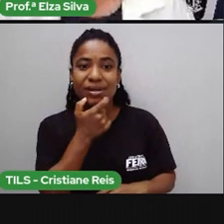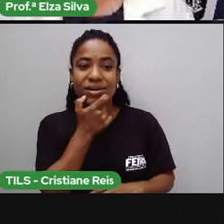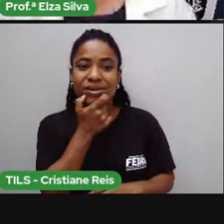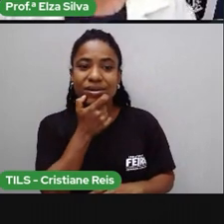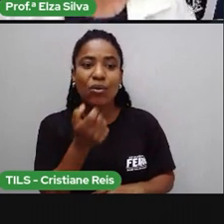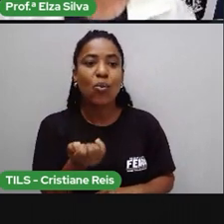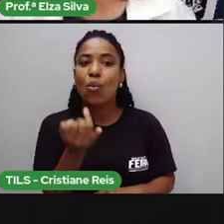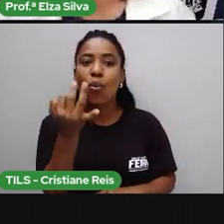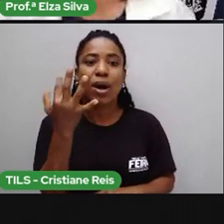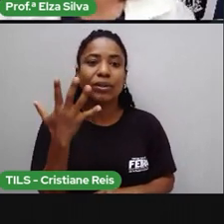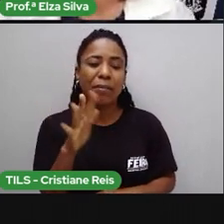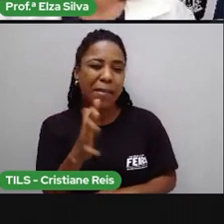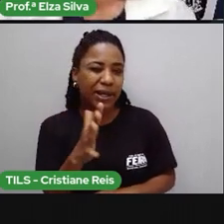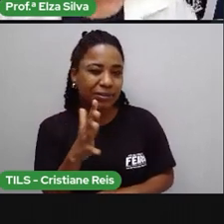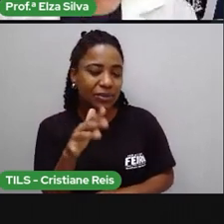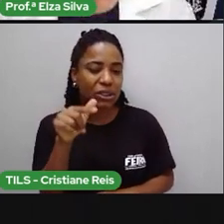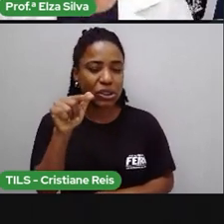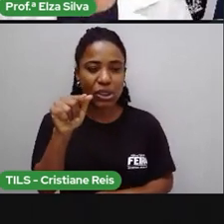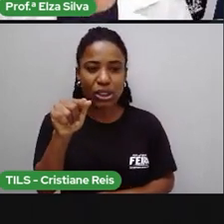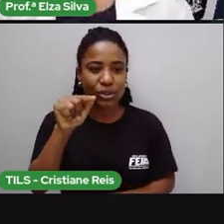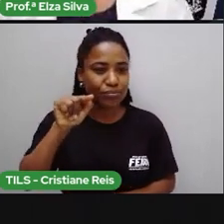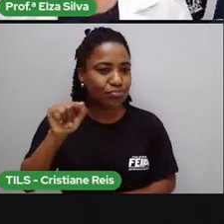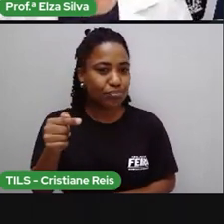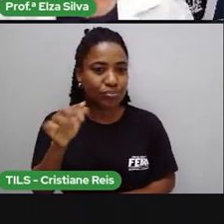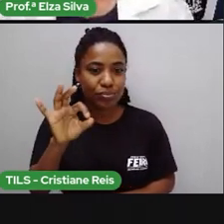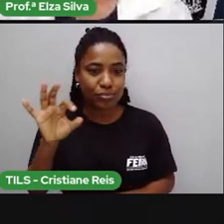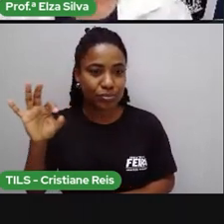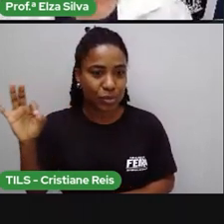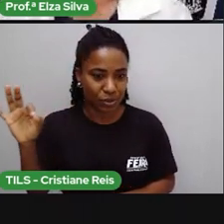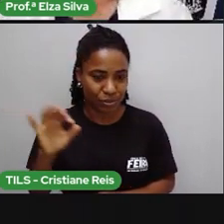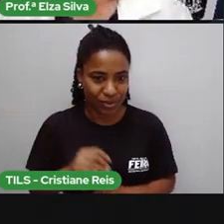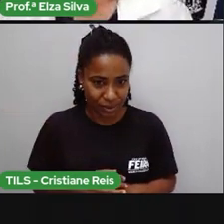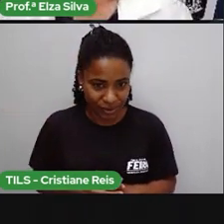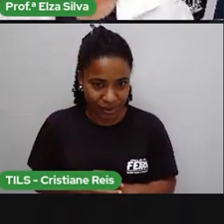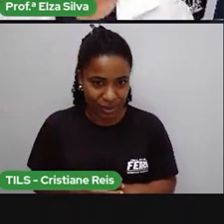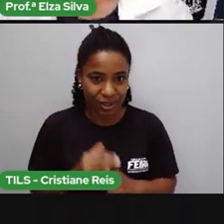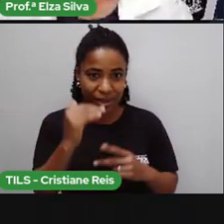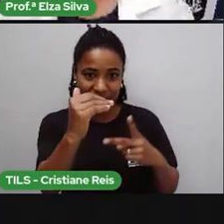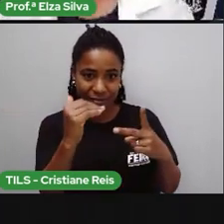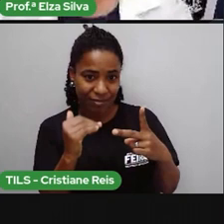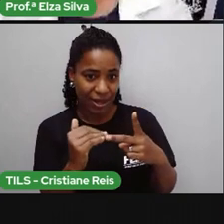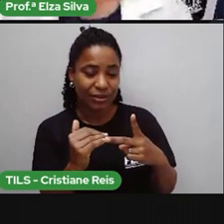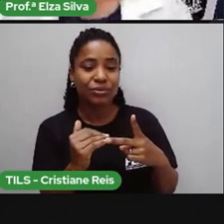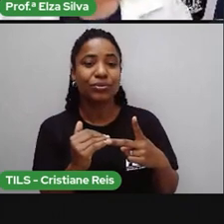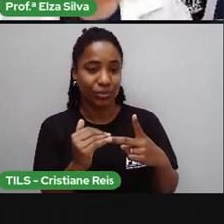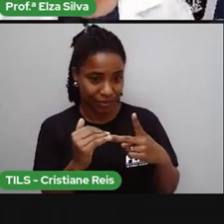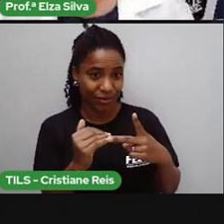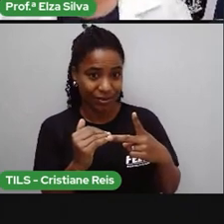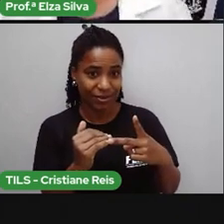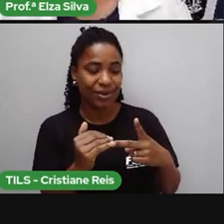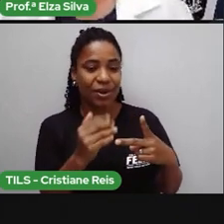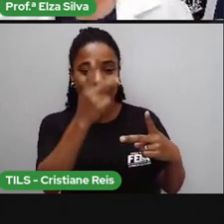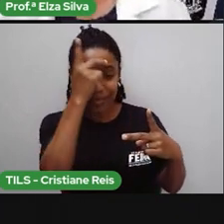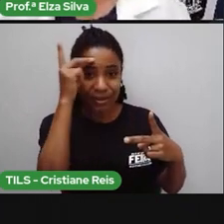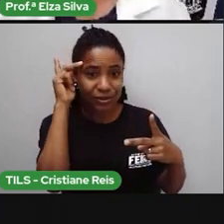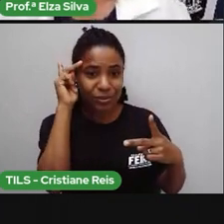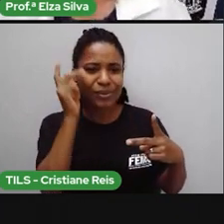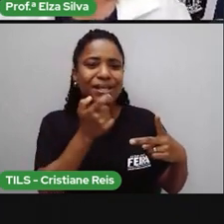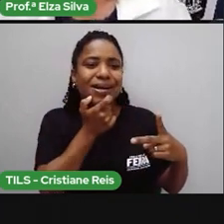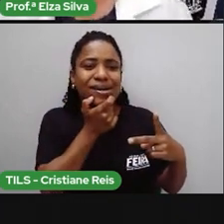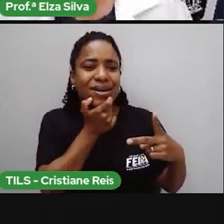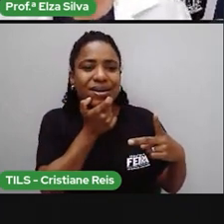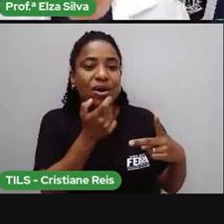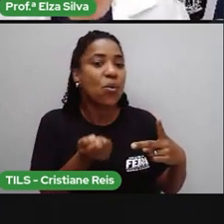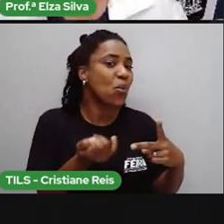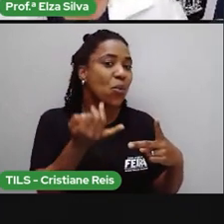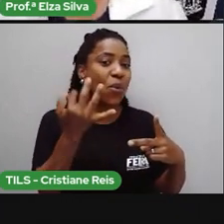Aproximadamente 7 milhões. Abaixo, você tem English. A quantidade de pessoas que falam o inglês.